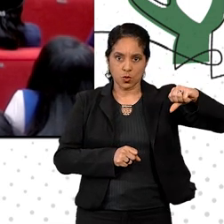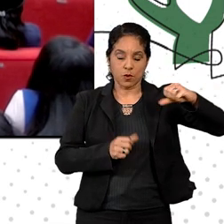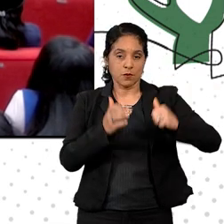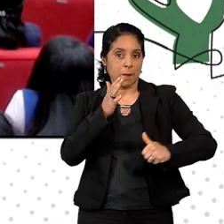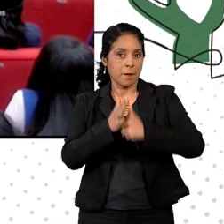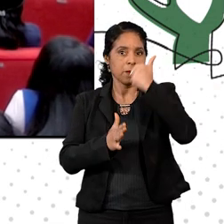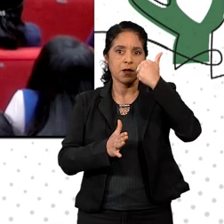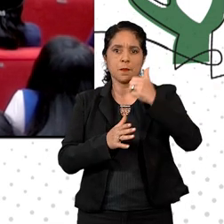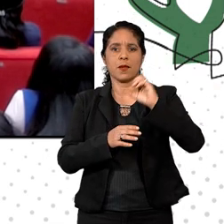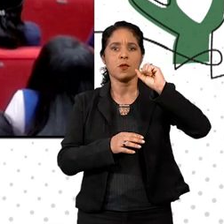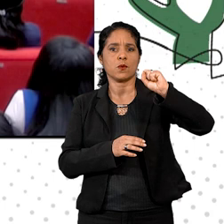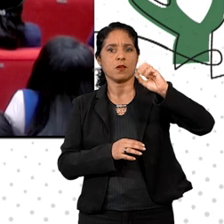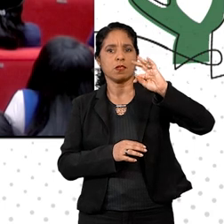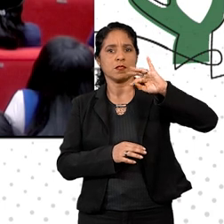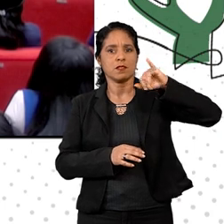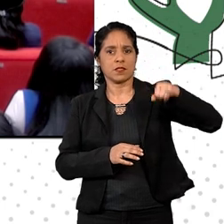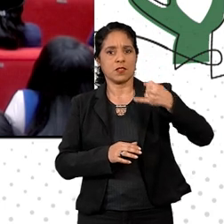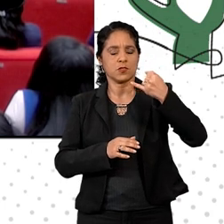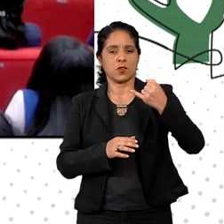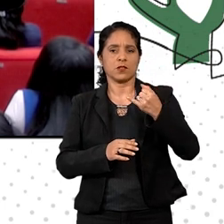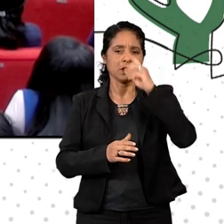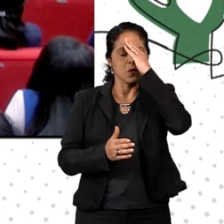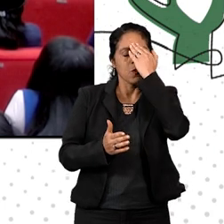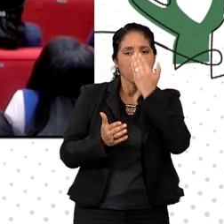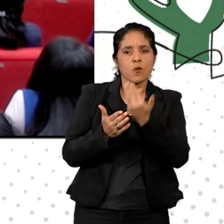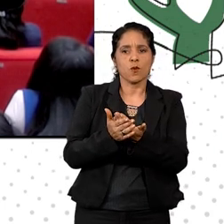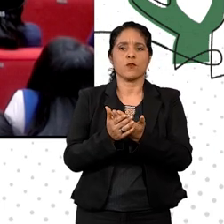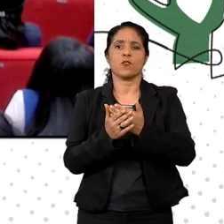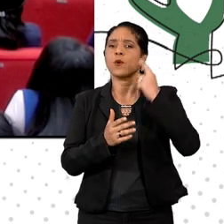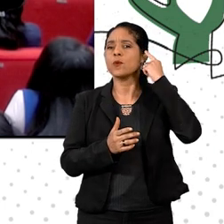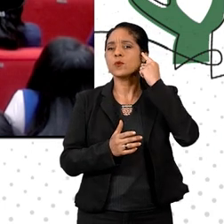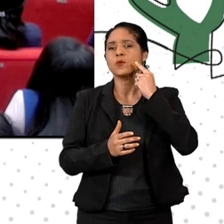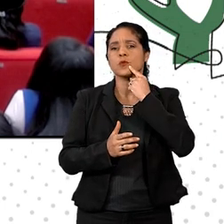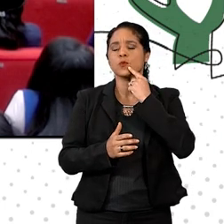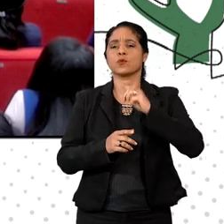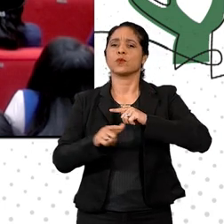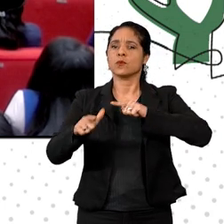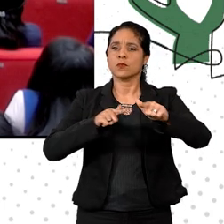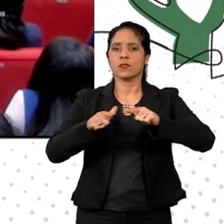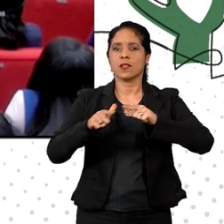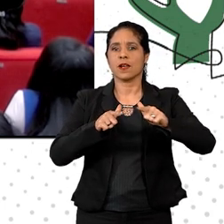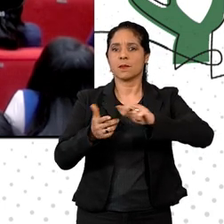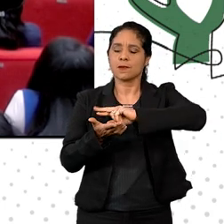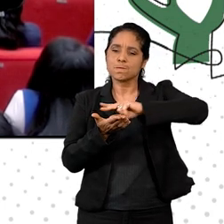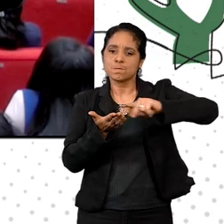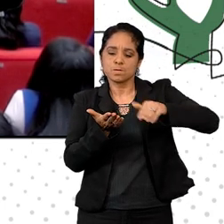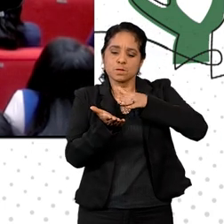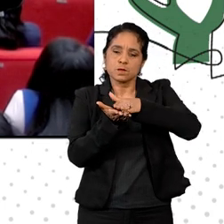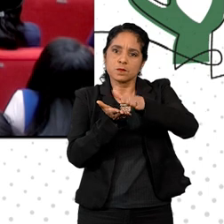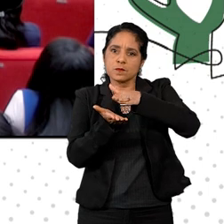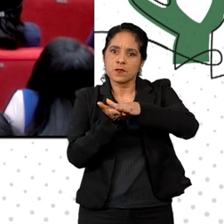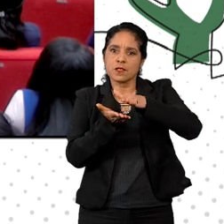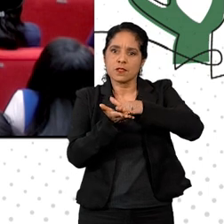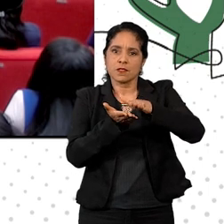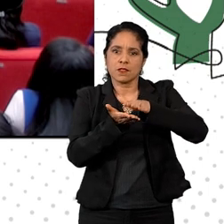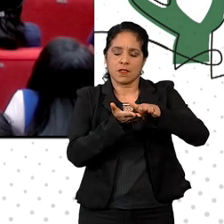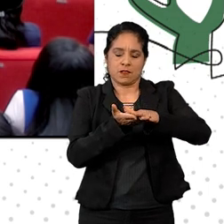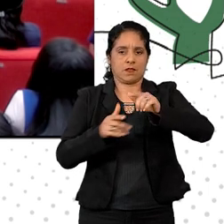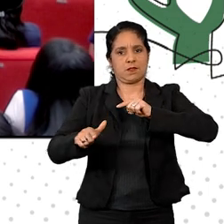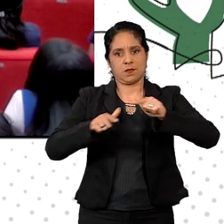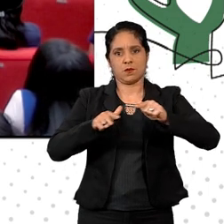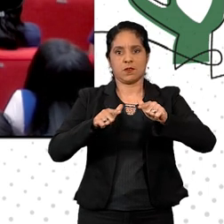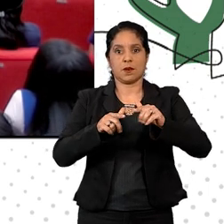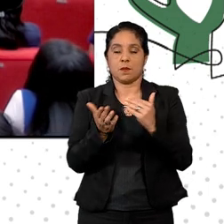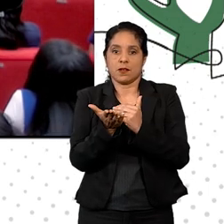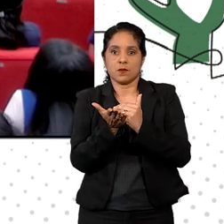o STJ confiou às colaboradoras e aos colaboradores surdos a atividade de digitalização de seus feitos, dando